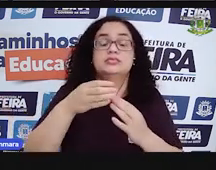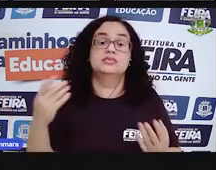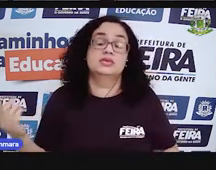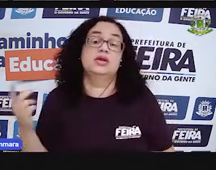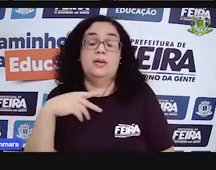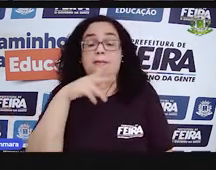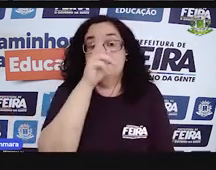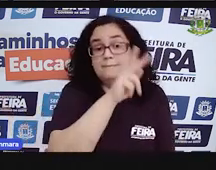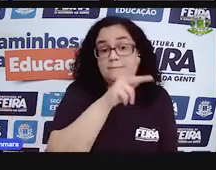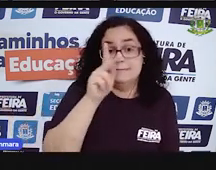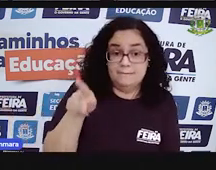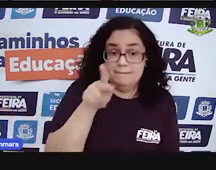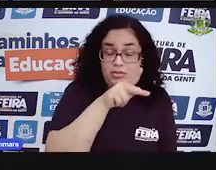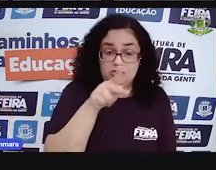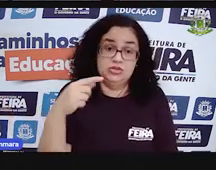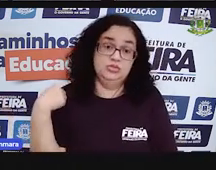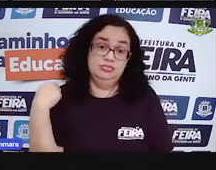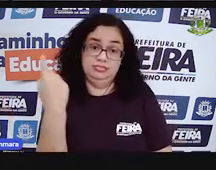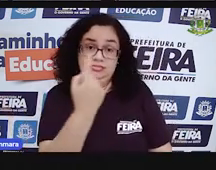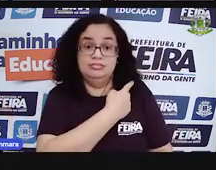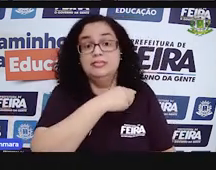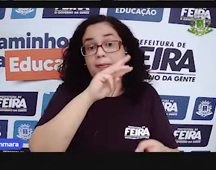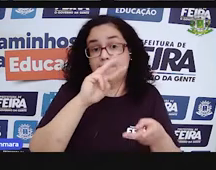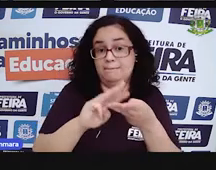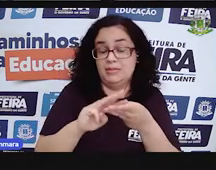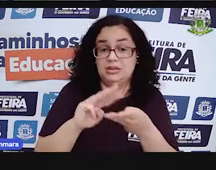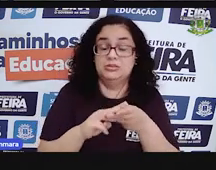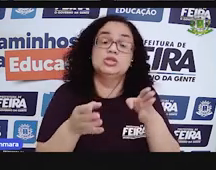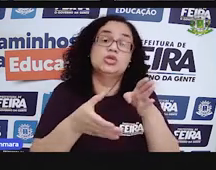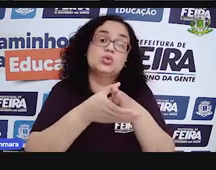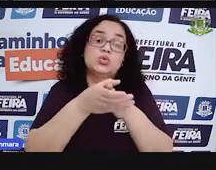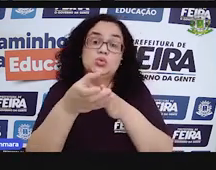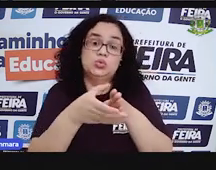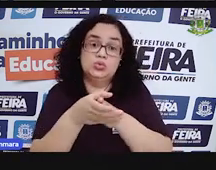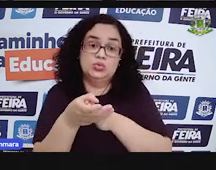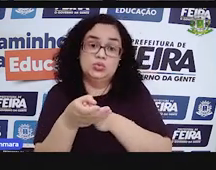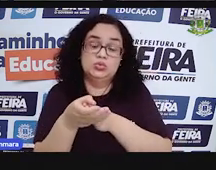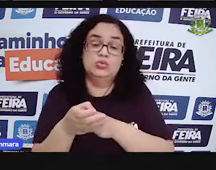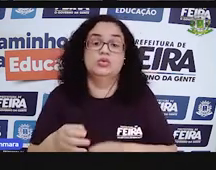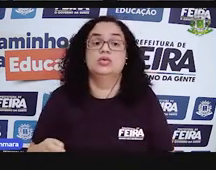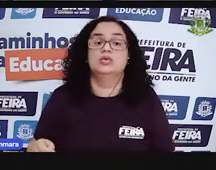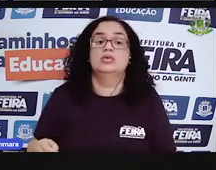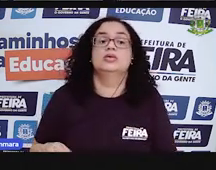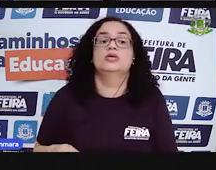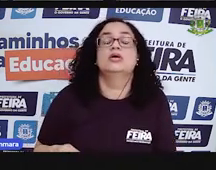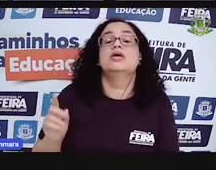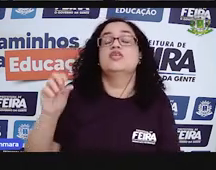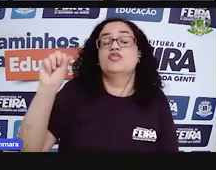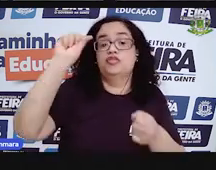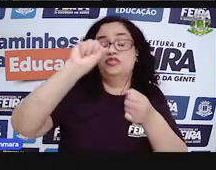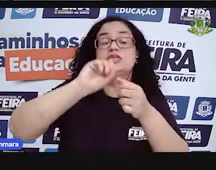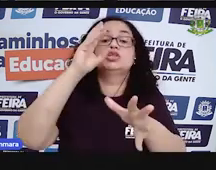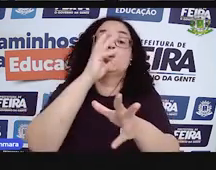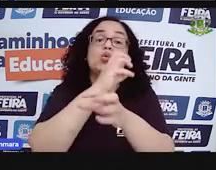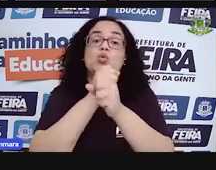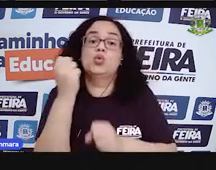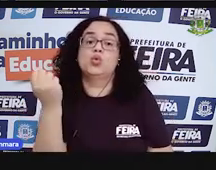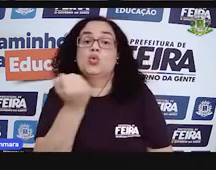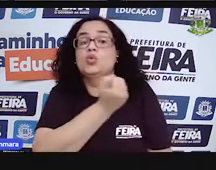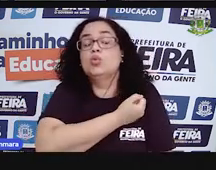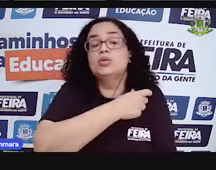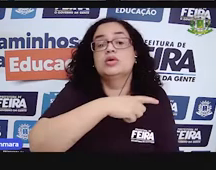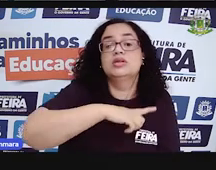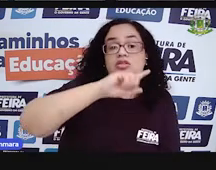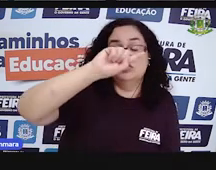Nós, professores e professoras de matemática, temos o costume de dizer assim, ó. Gente, para fazer conta com o número que tem